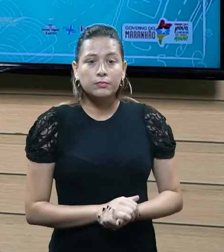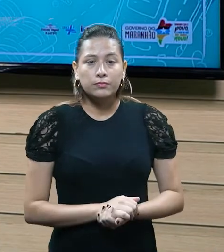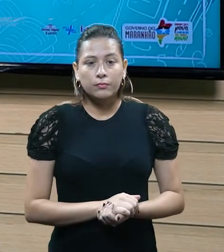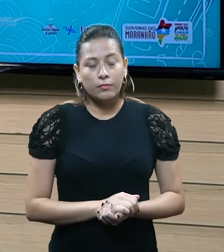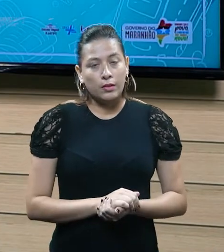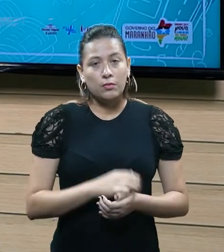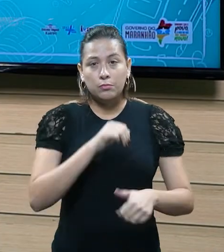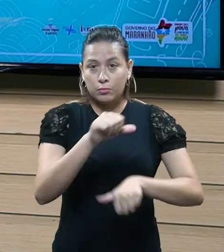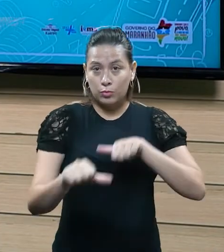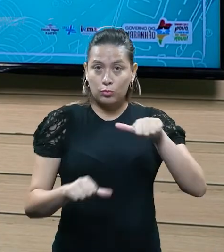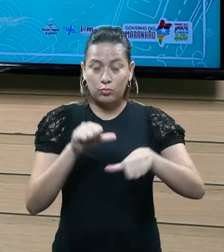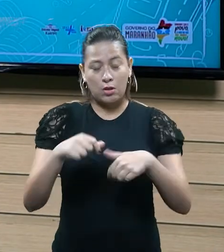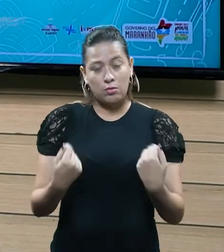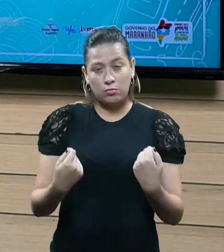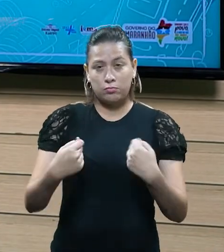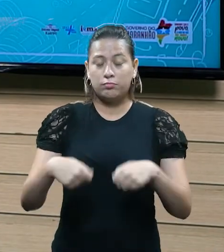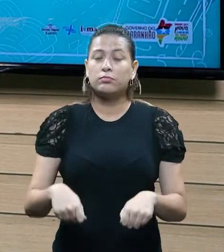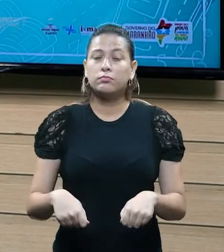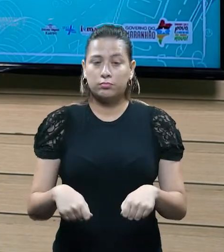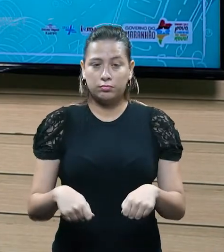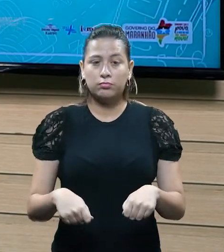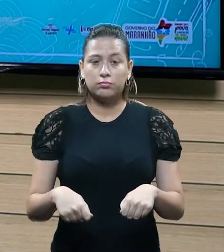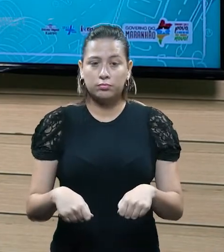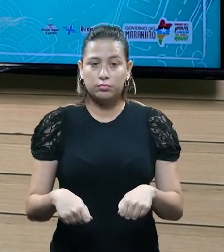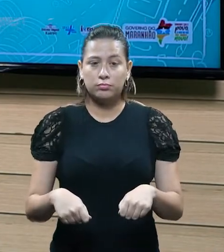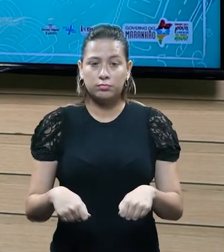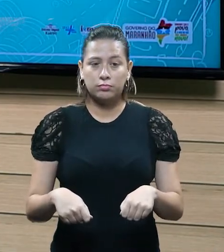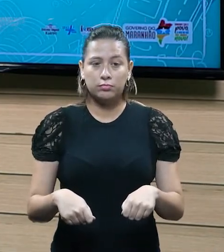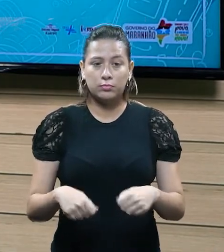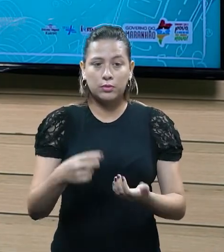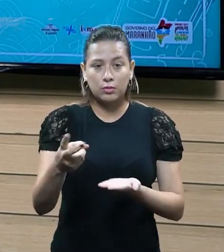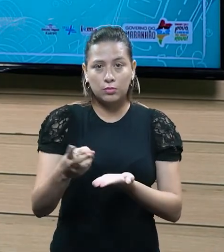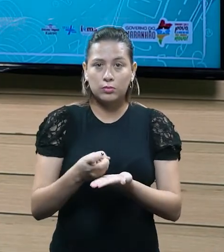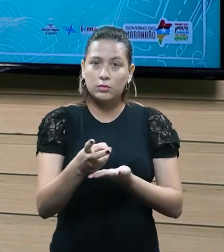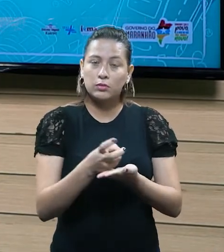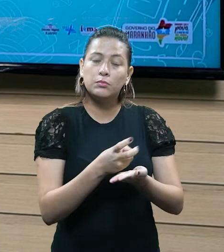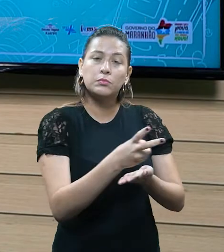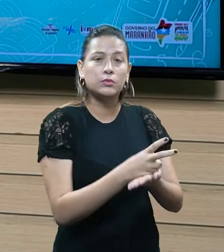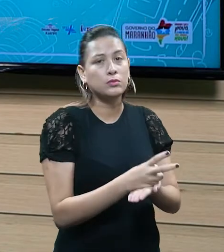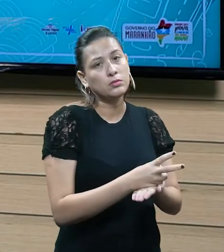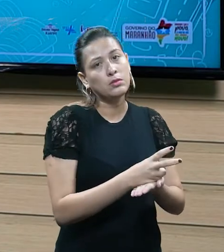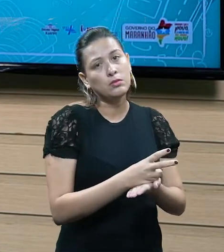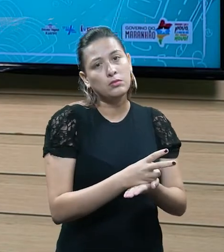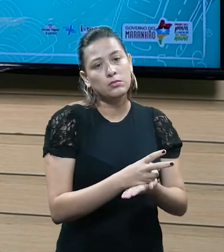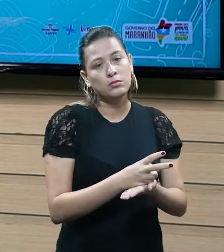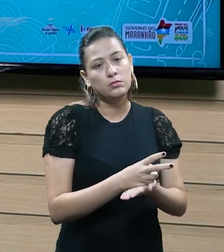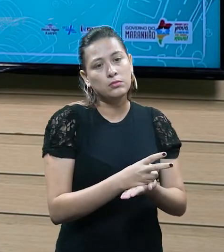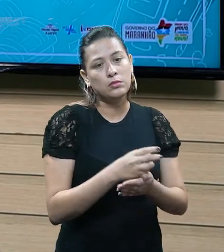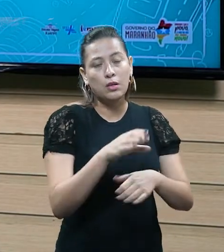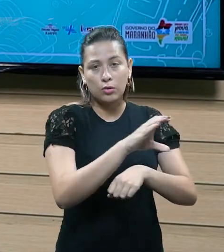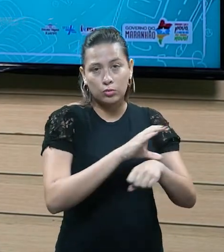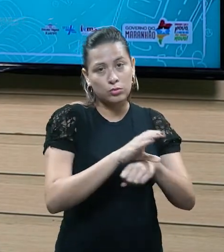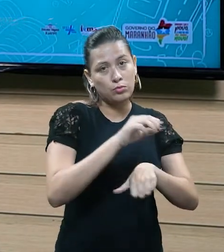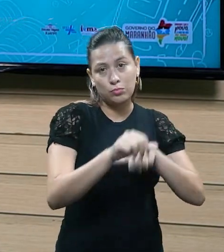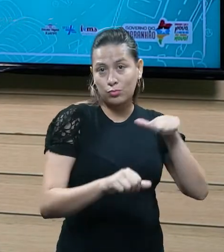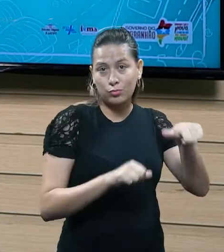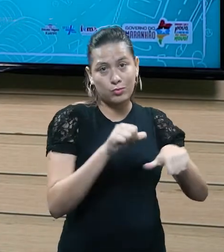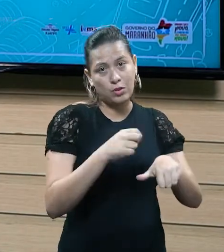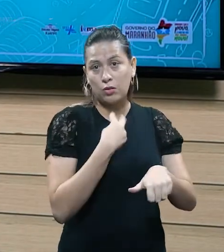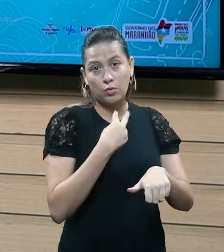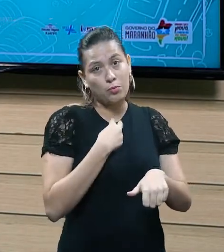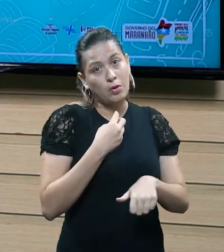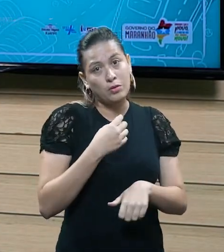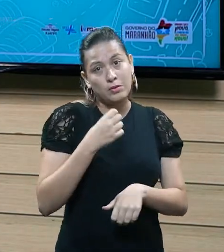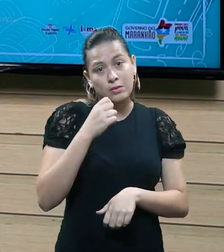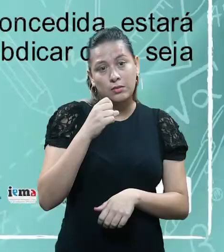pode alterar a competência, né, tributária dos entes federativos. Ele não pode alterar a constituição a não ser por meio de